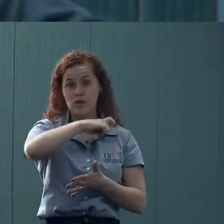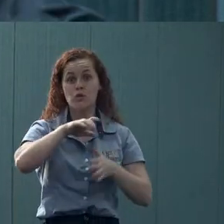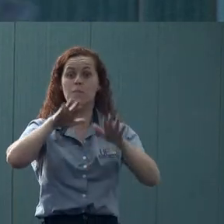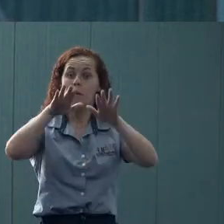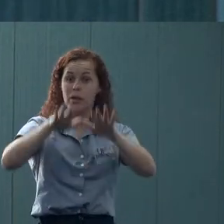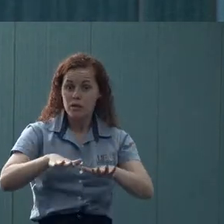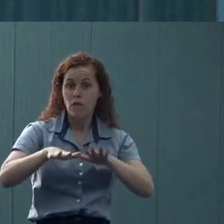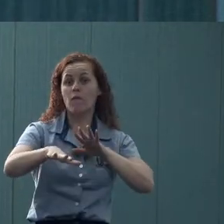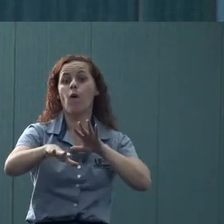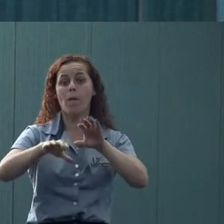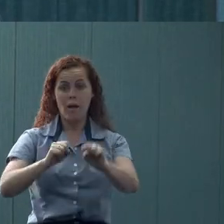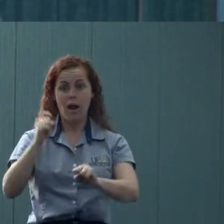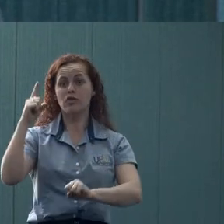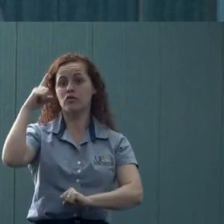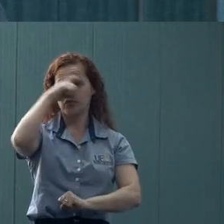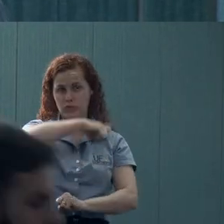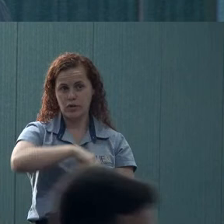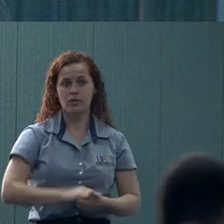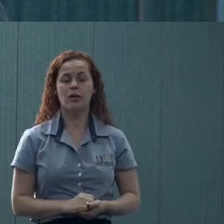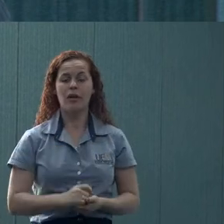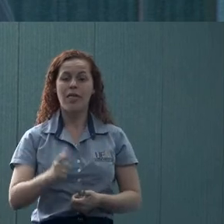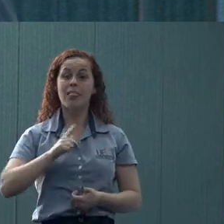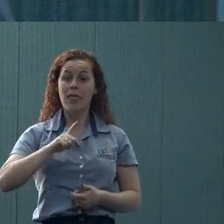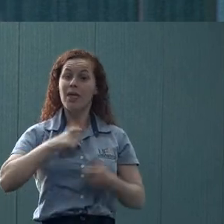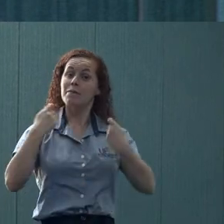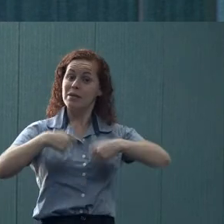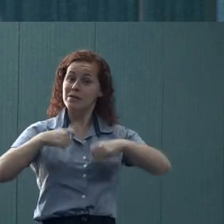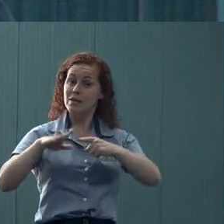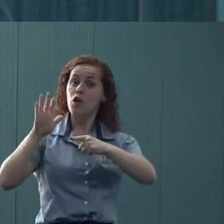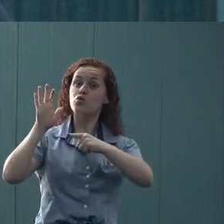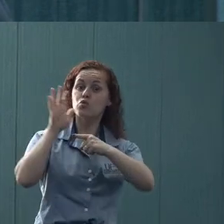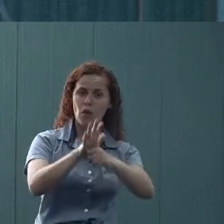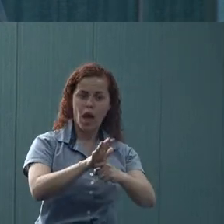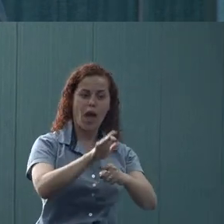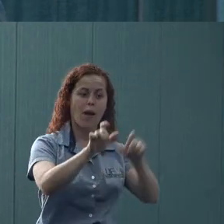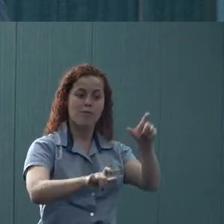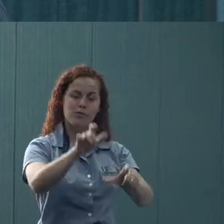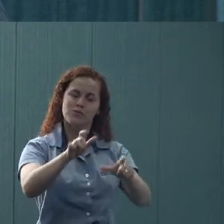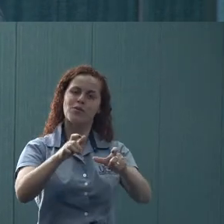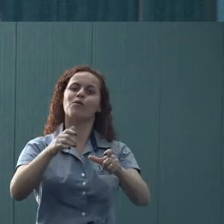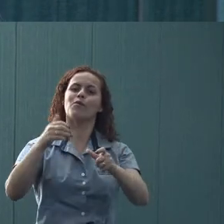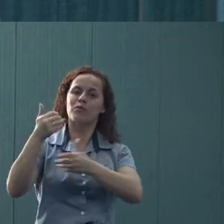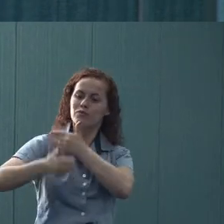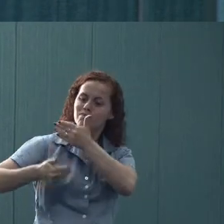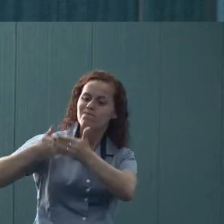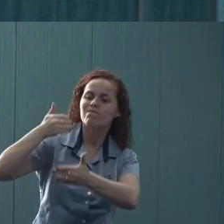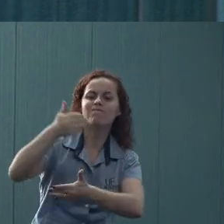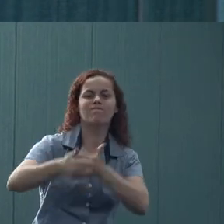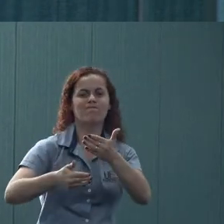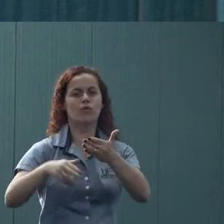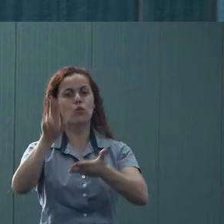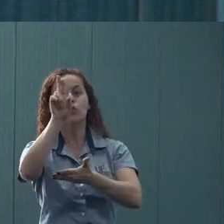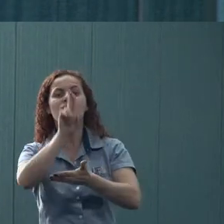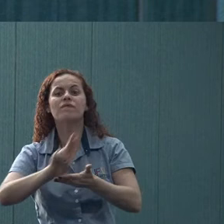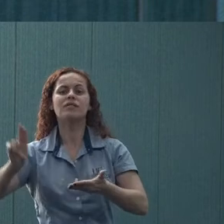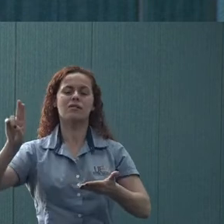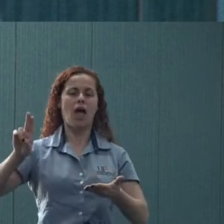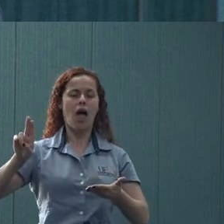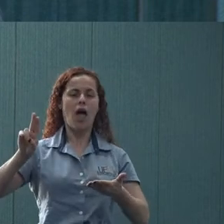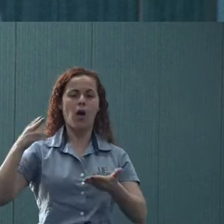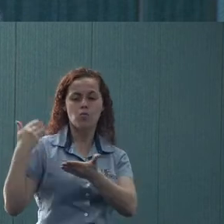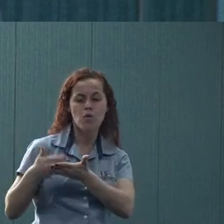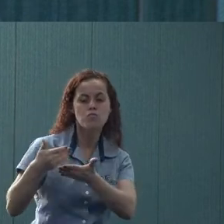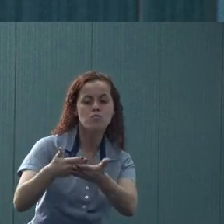é difícil, formar é difícil. Então, tem algo aí que a gente tem que ajudar a pessoa nesse trajeto universitário. Então,